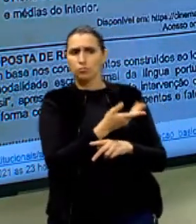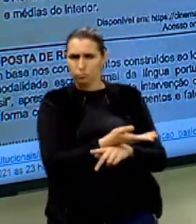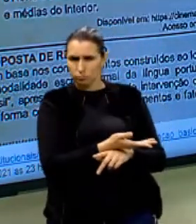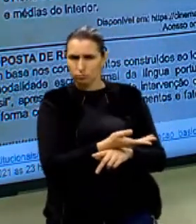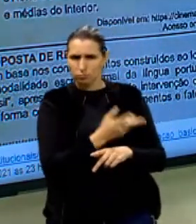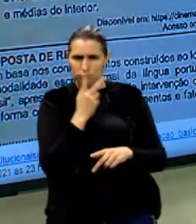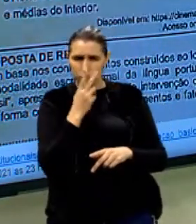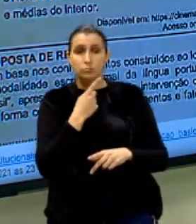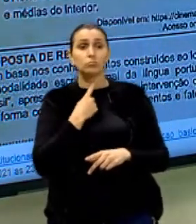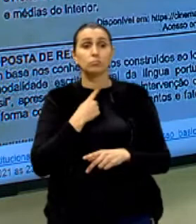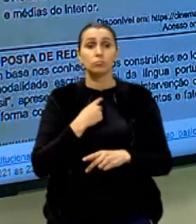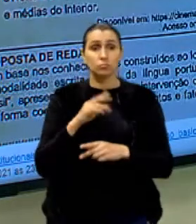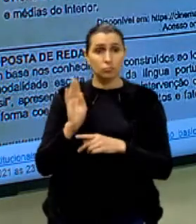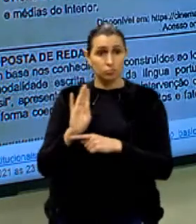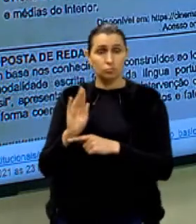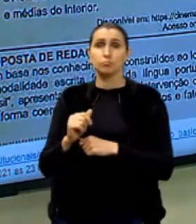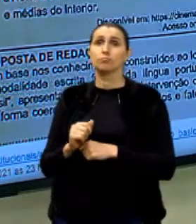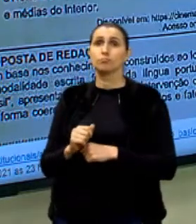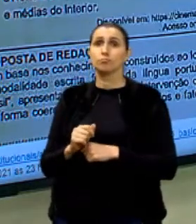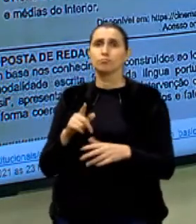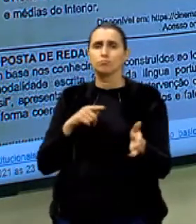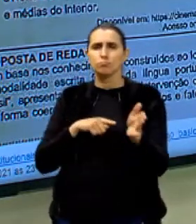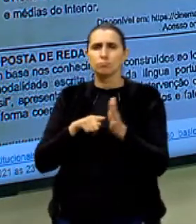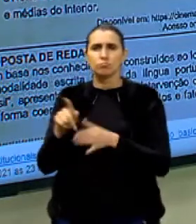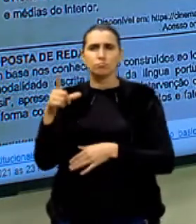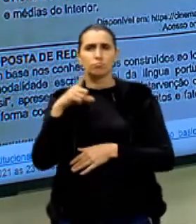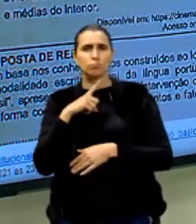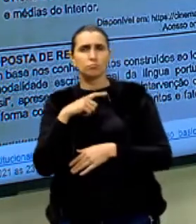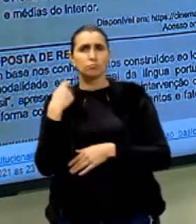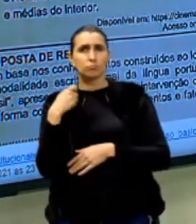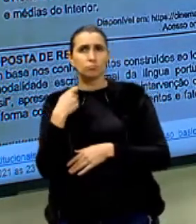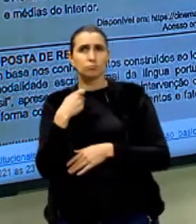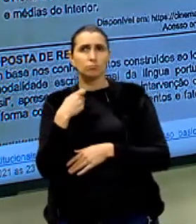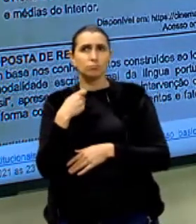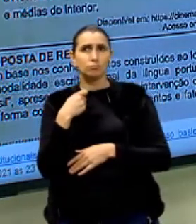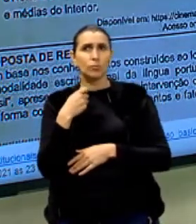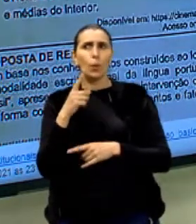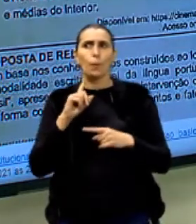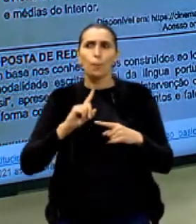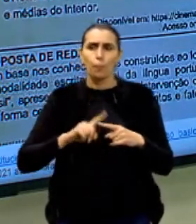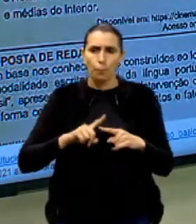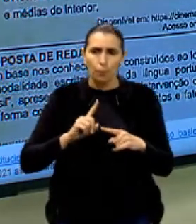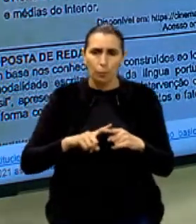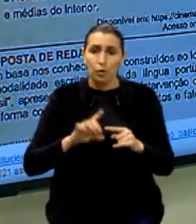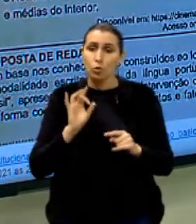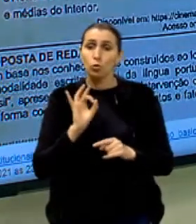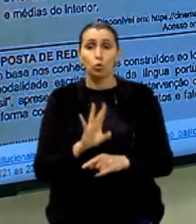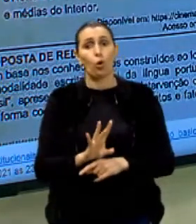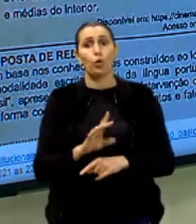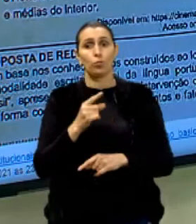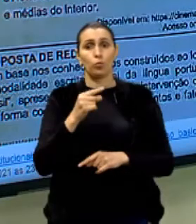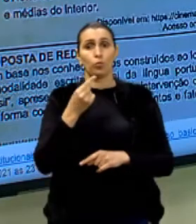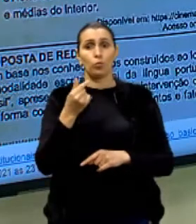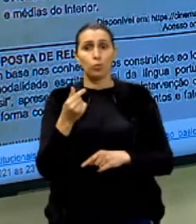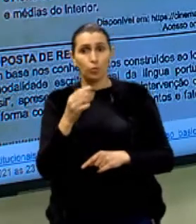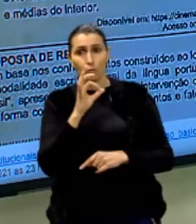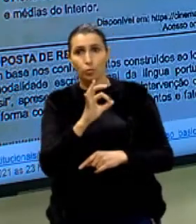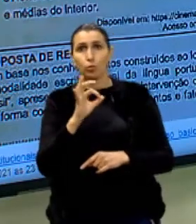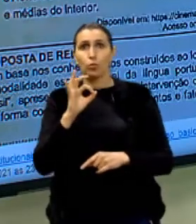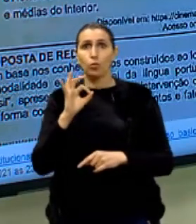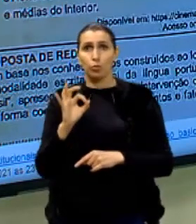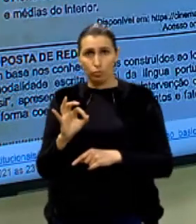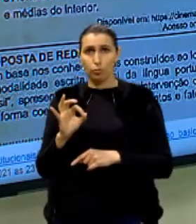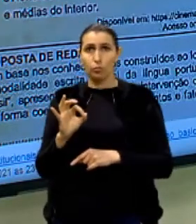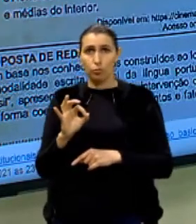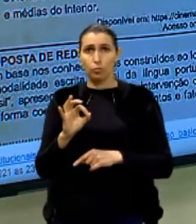e gosta de filme, a pergunta que eu tenho que me fazer é por que apenas 17%